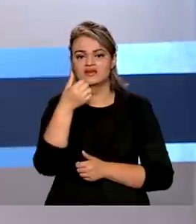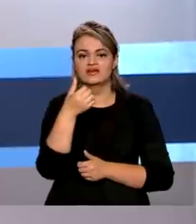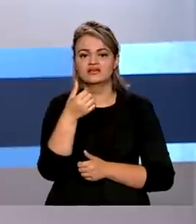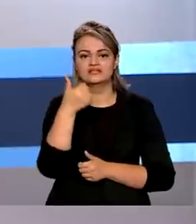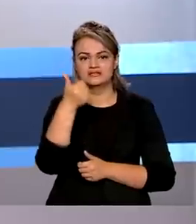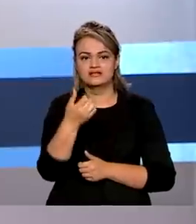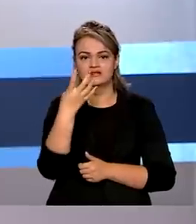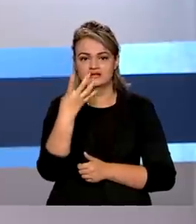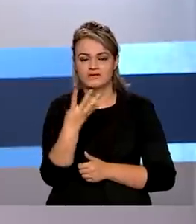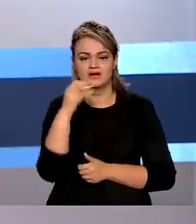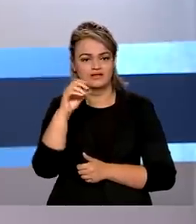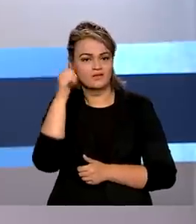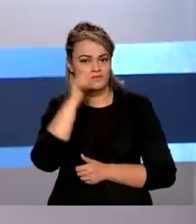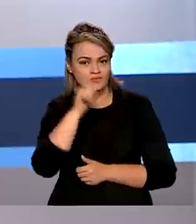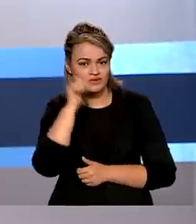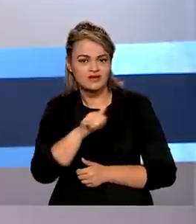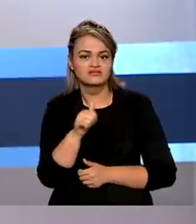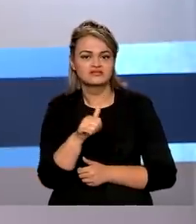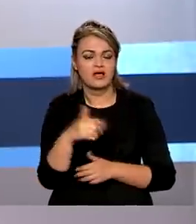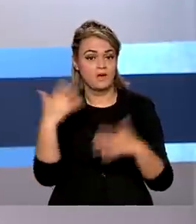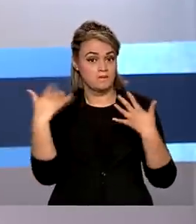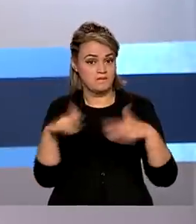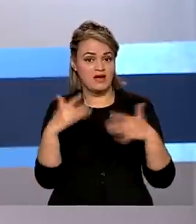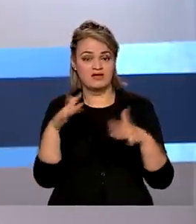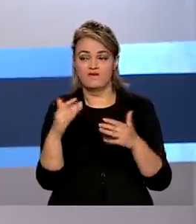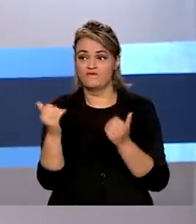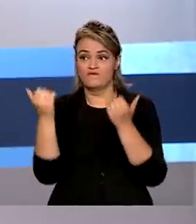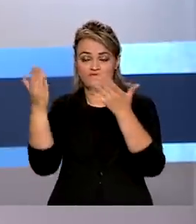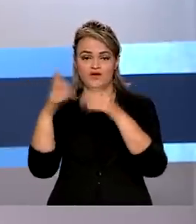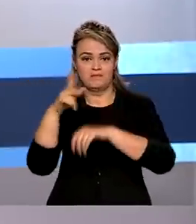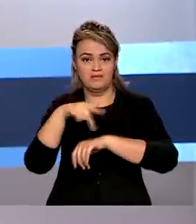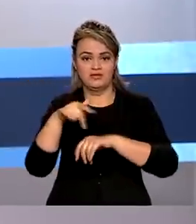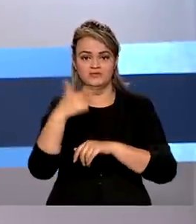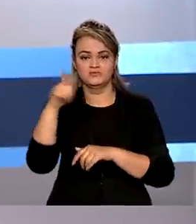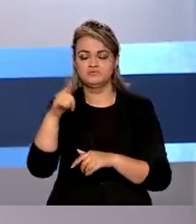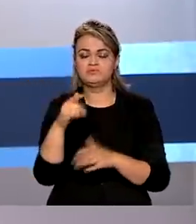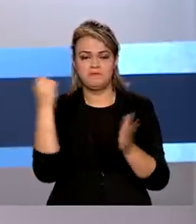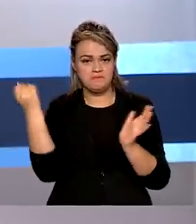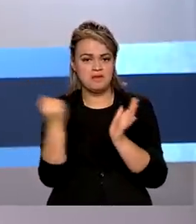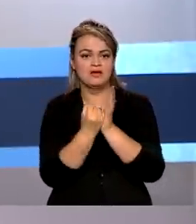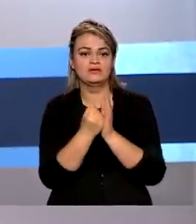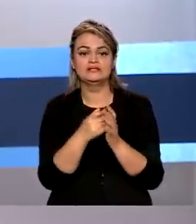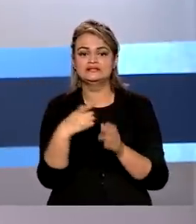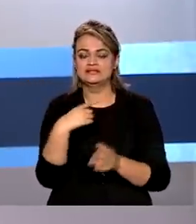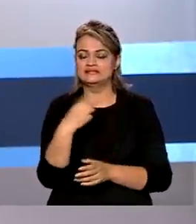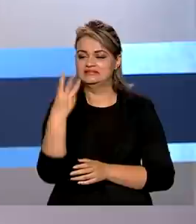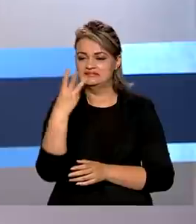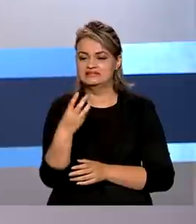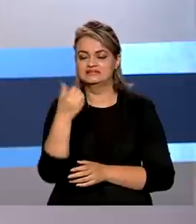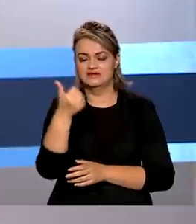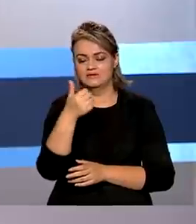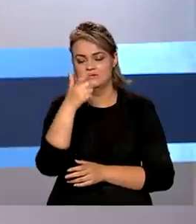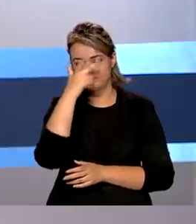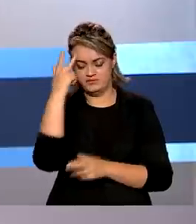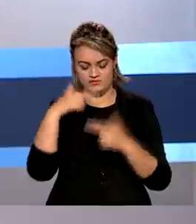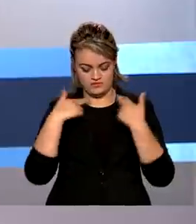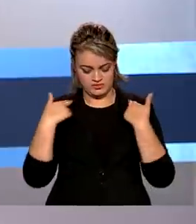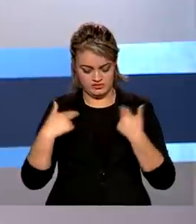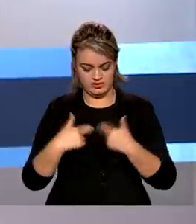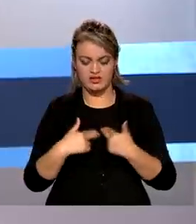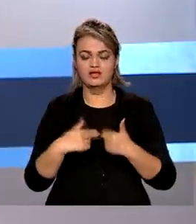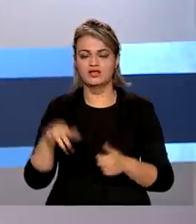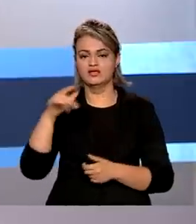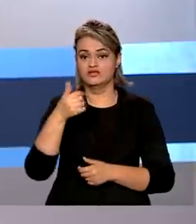É a maior delegação para uma edição de jogos fora de casa da história e reúne 31 medalhistas com 18 campeões